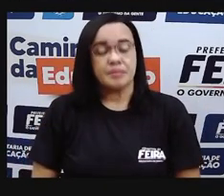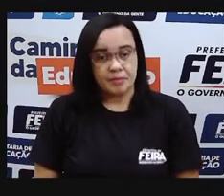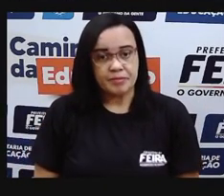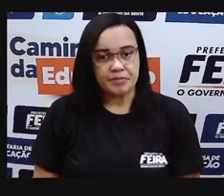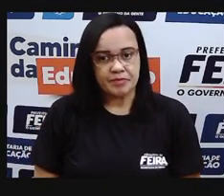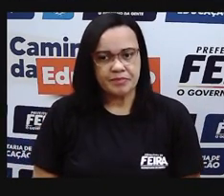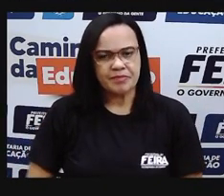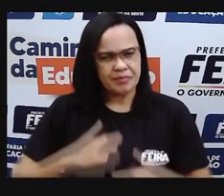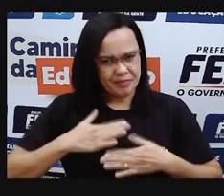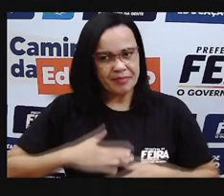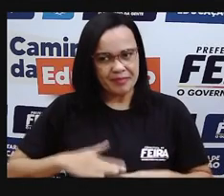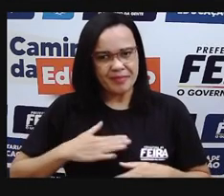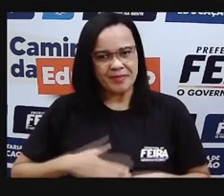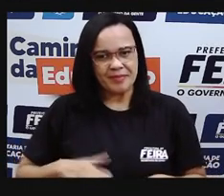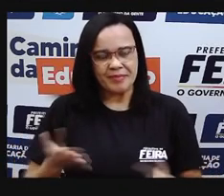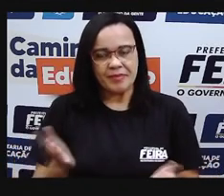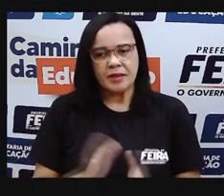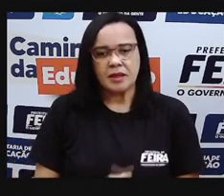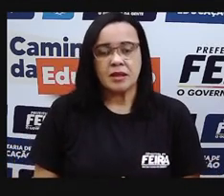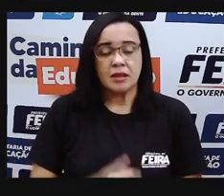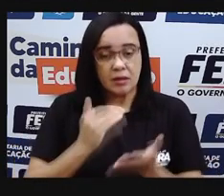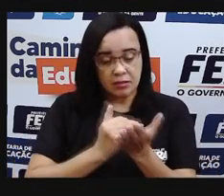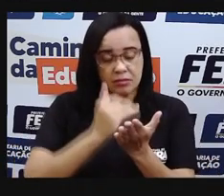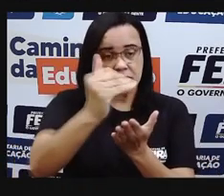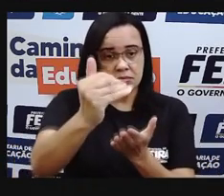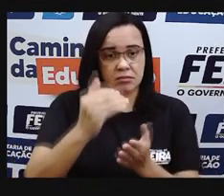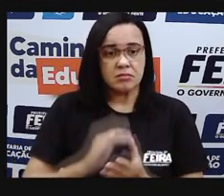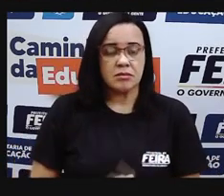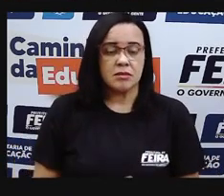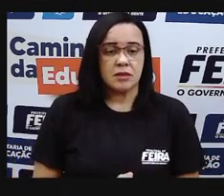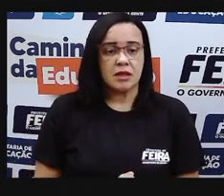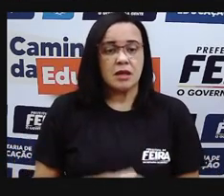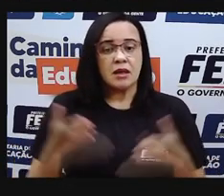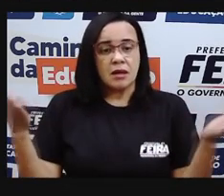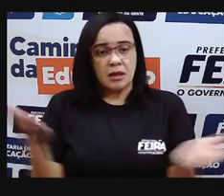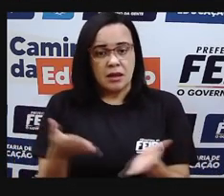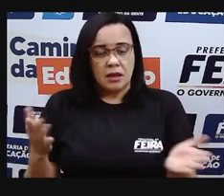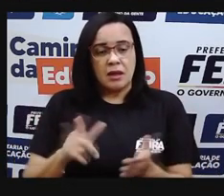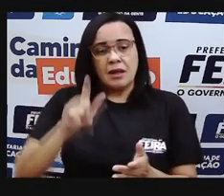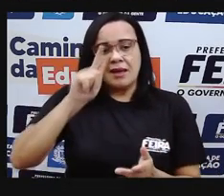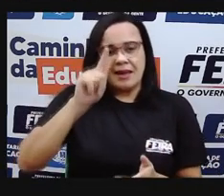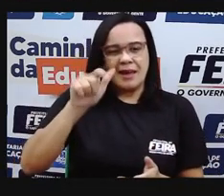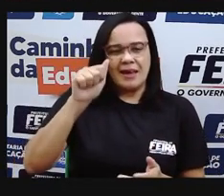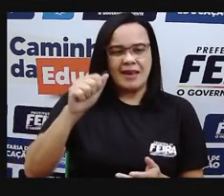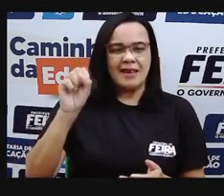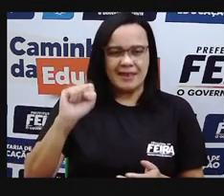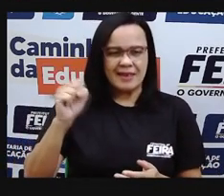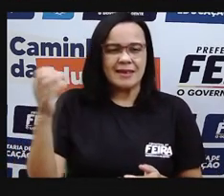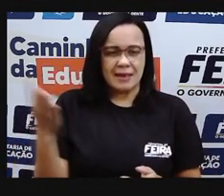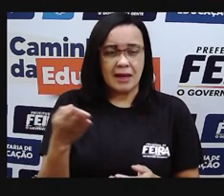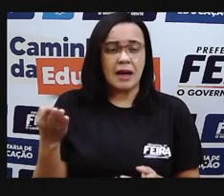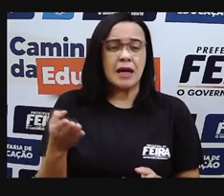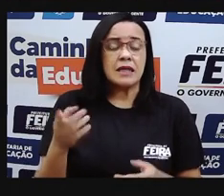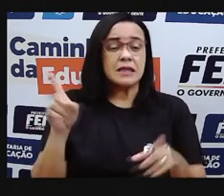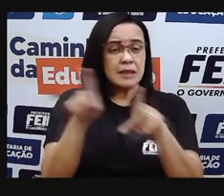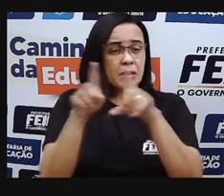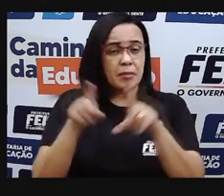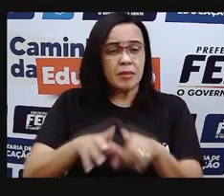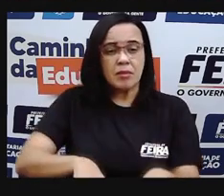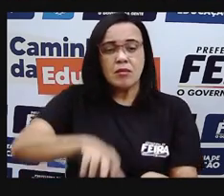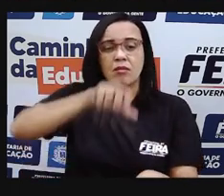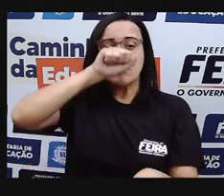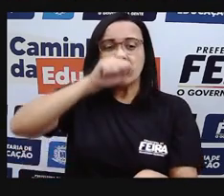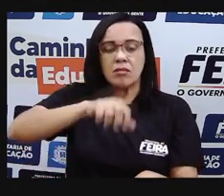Tranquilo até aqui? Vamos seguindo. A gente falou de gás, né? Que o ar é uma mistura de gases.